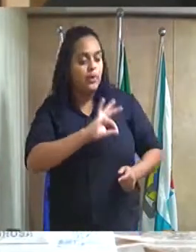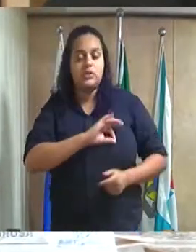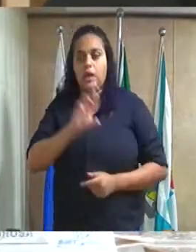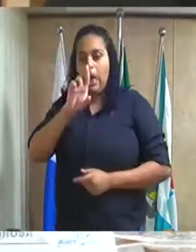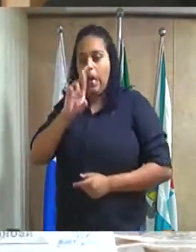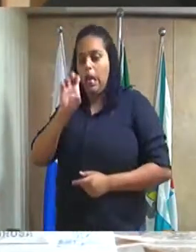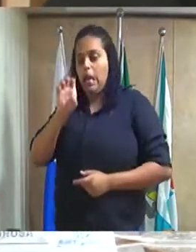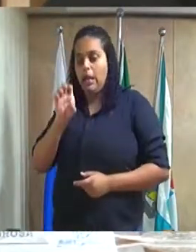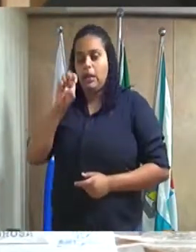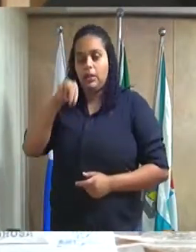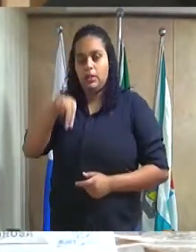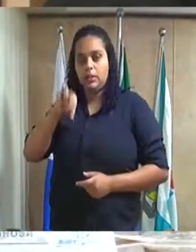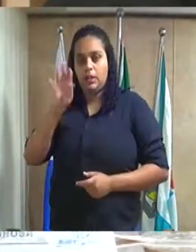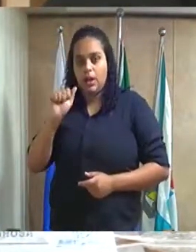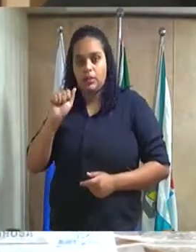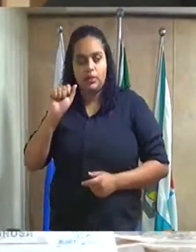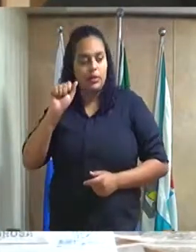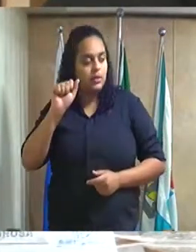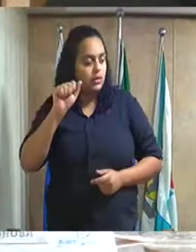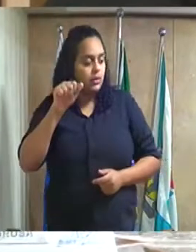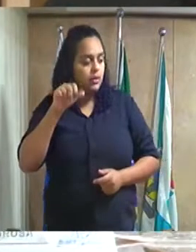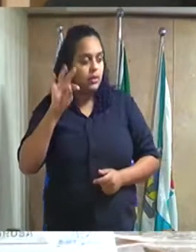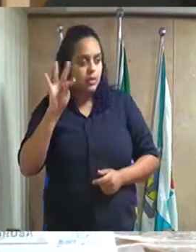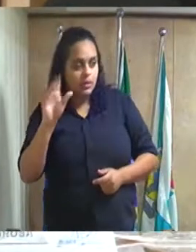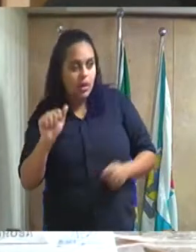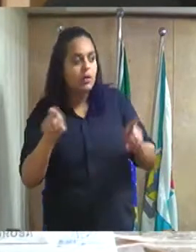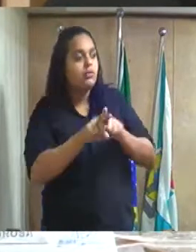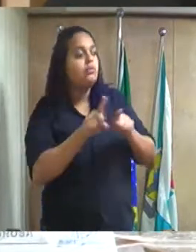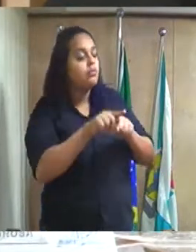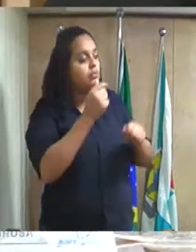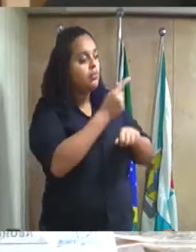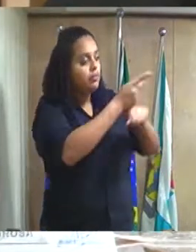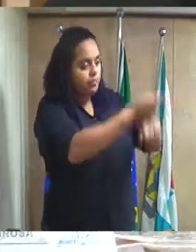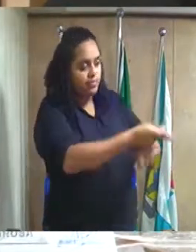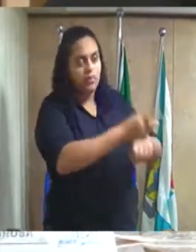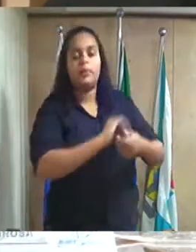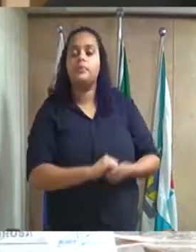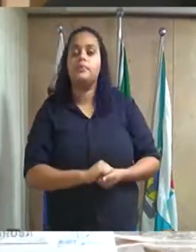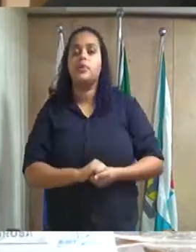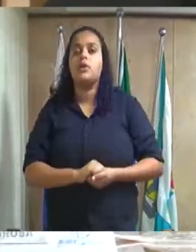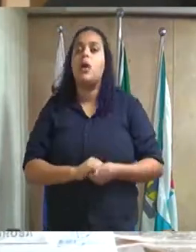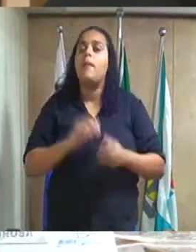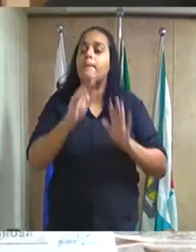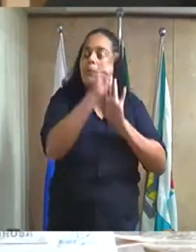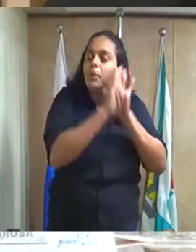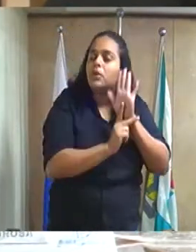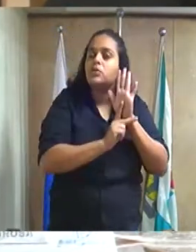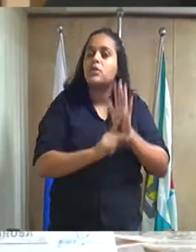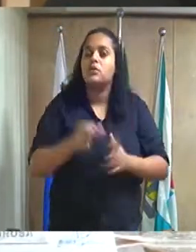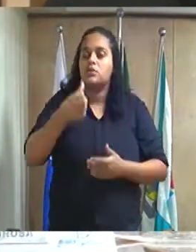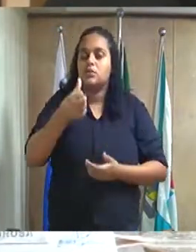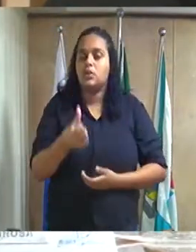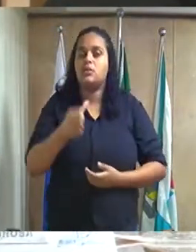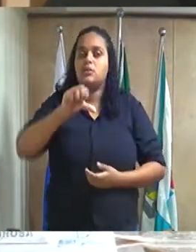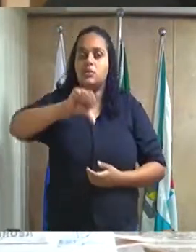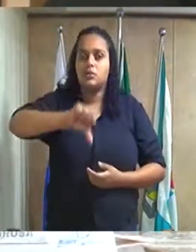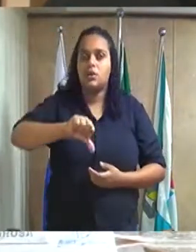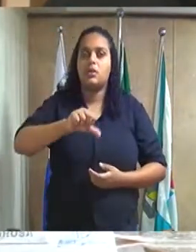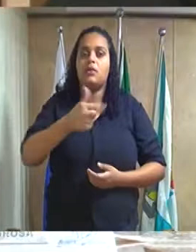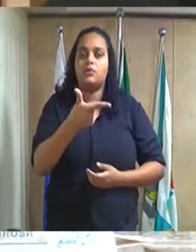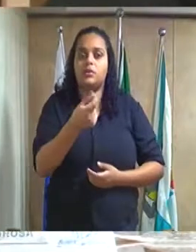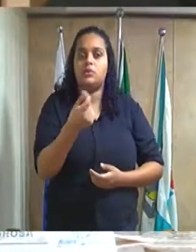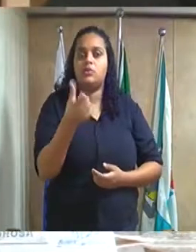Santos de Sá a medalha bravura do que caxiense projeto decreto legislativo número 169 do